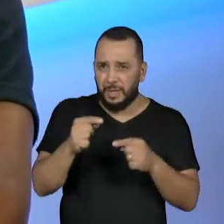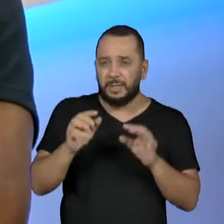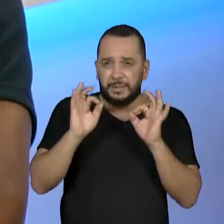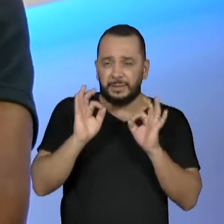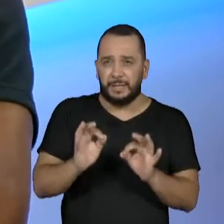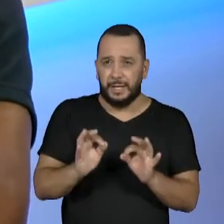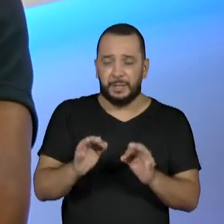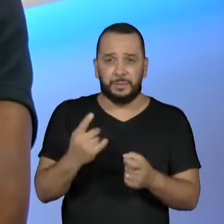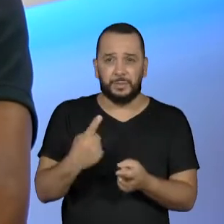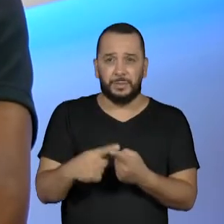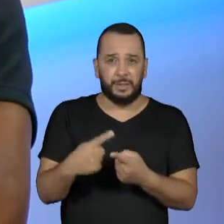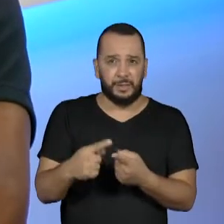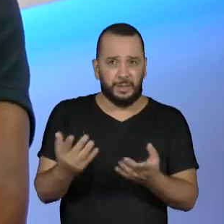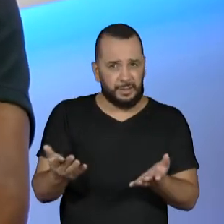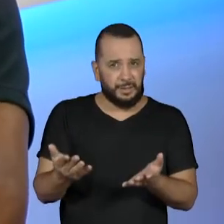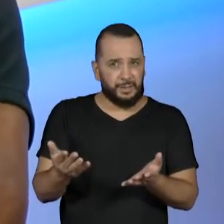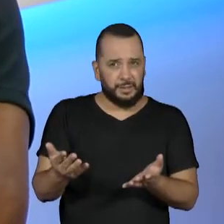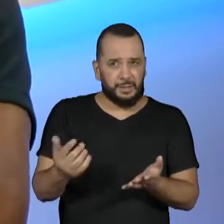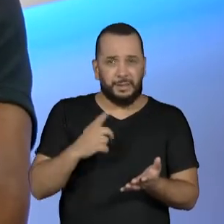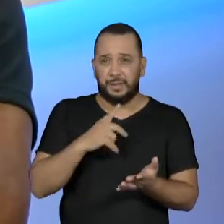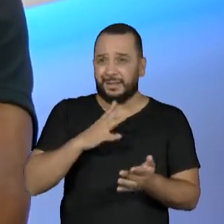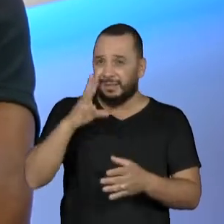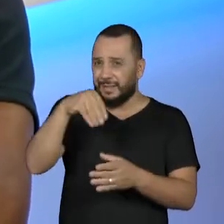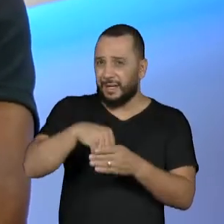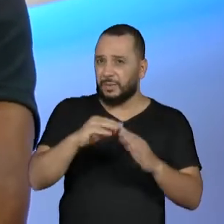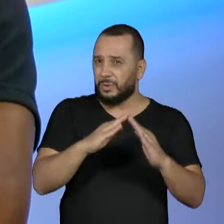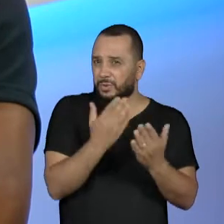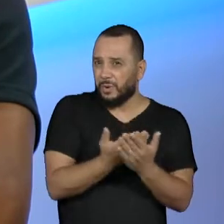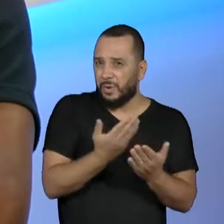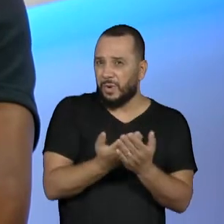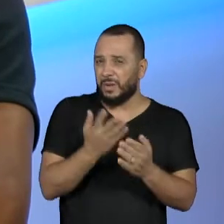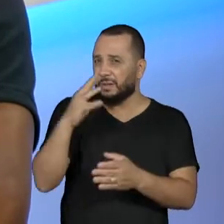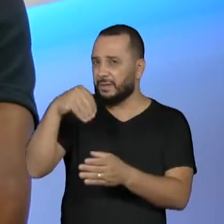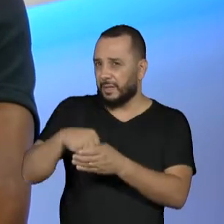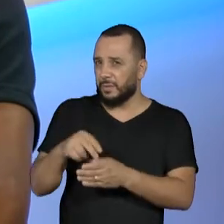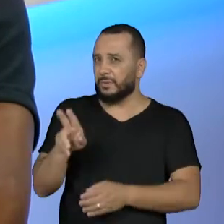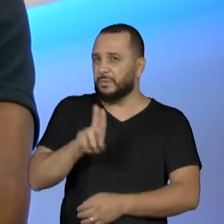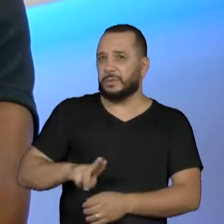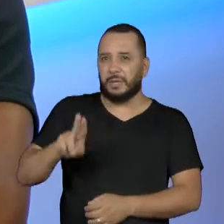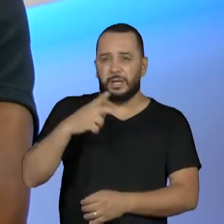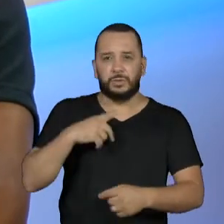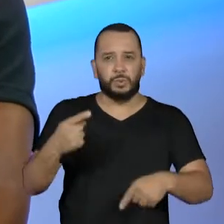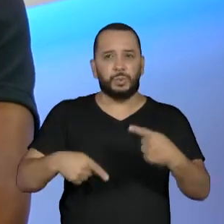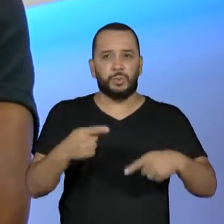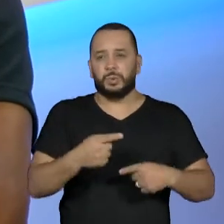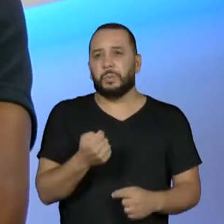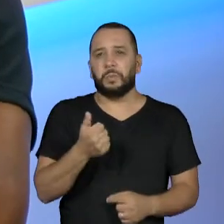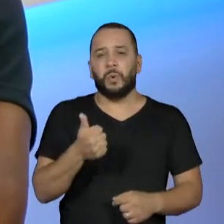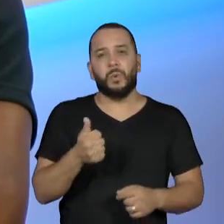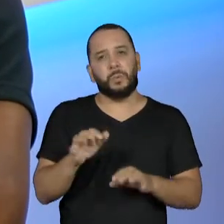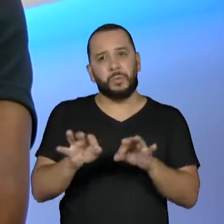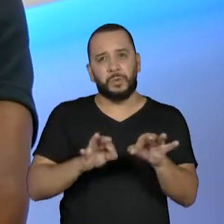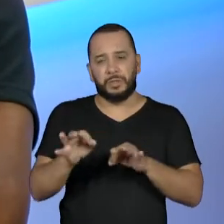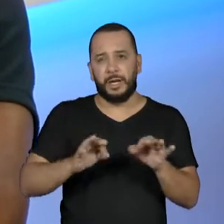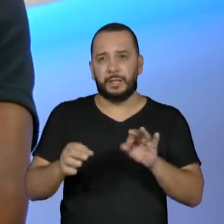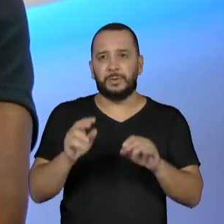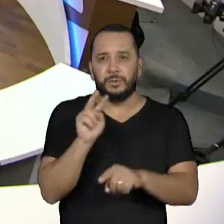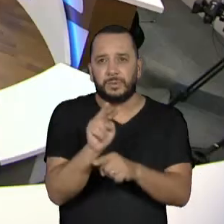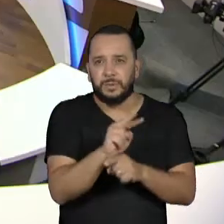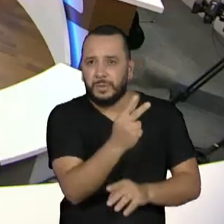a gente vê muito pouco, até mesmo dentro das escolas e faculdades, discutir sobre essas iniciativas ecológicas.